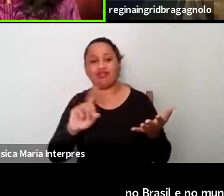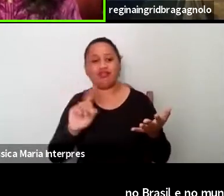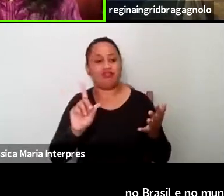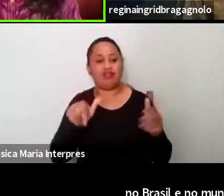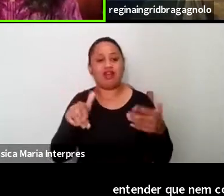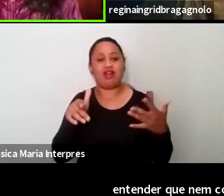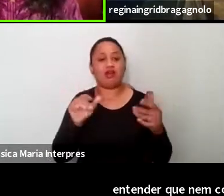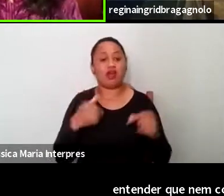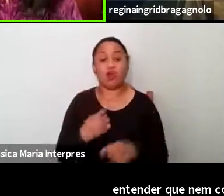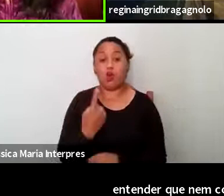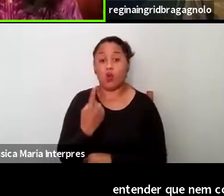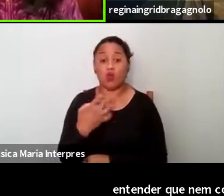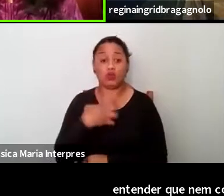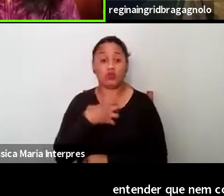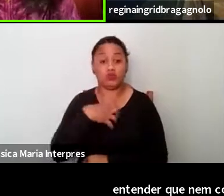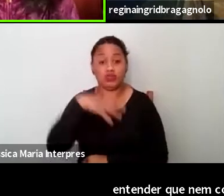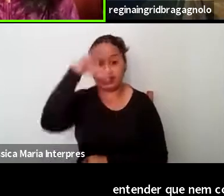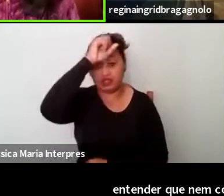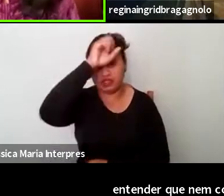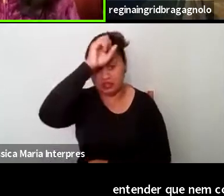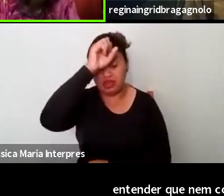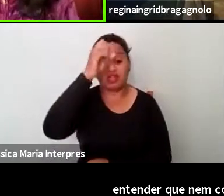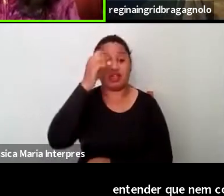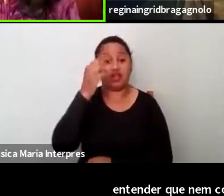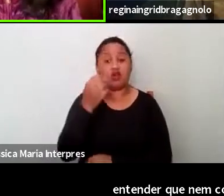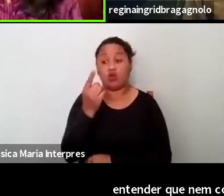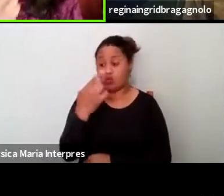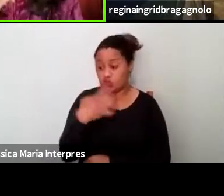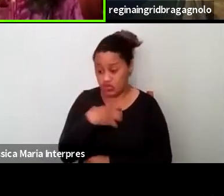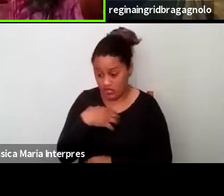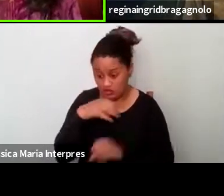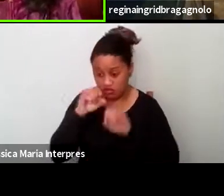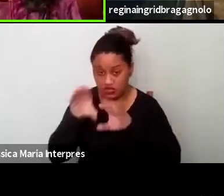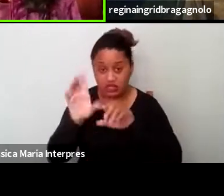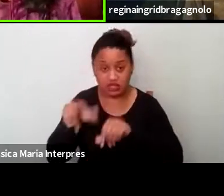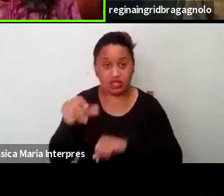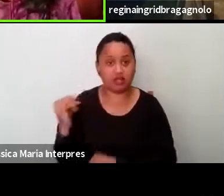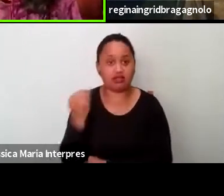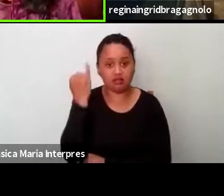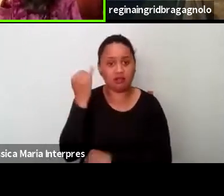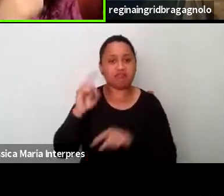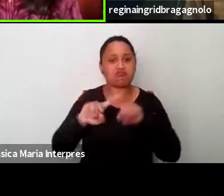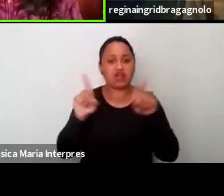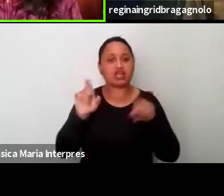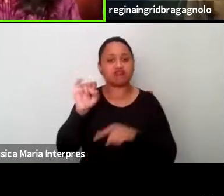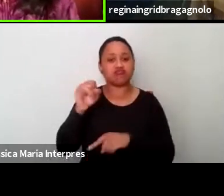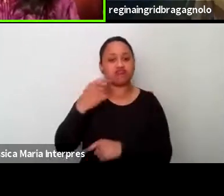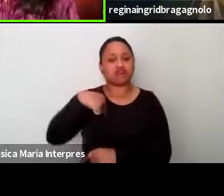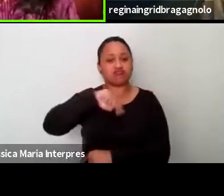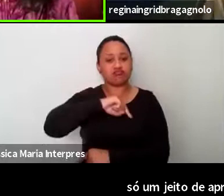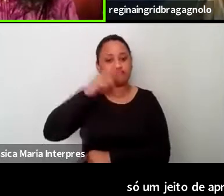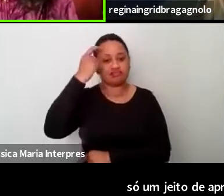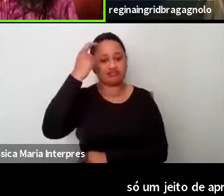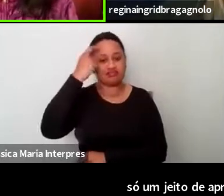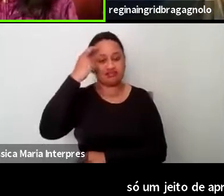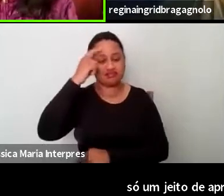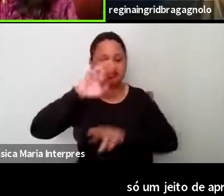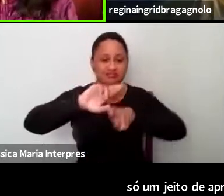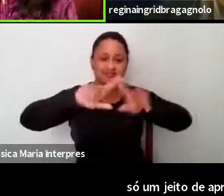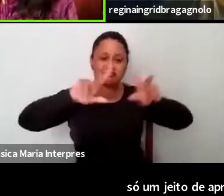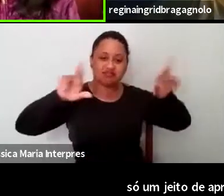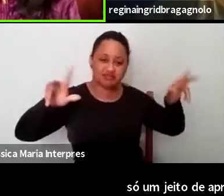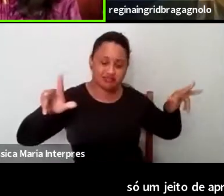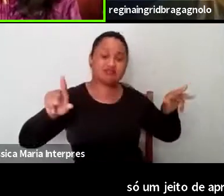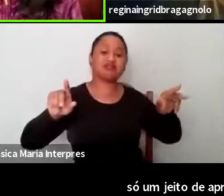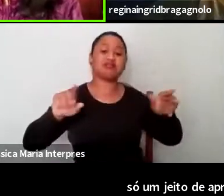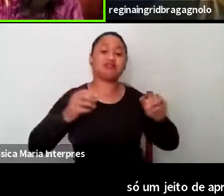só um jeito de aprender ou de ensinar que vale, né? Mas se a gente pensa na diversidade do